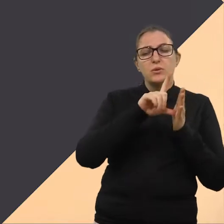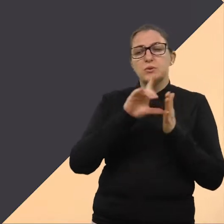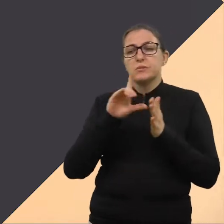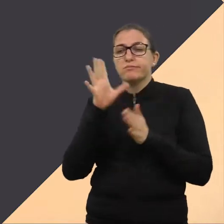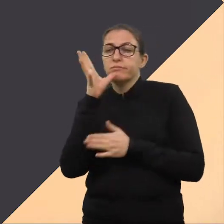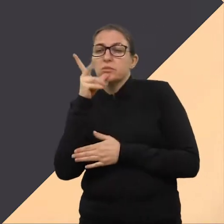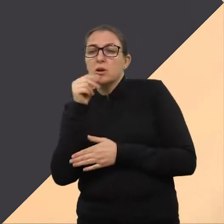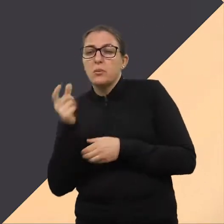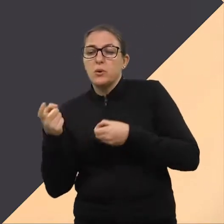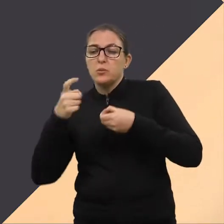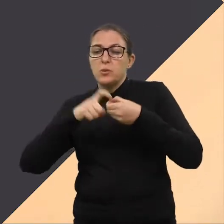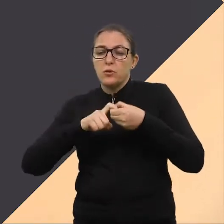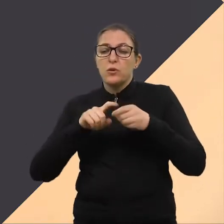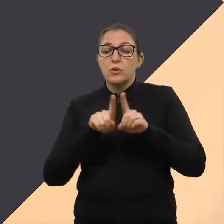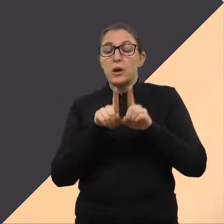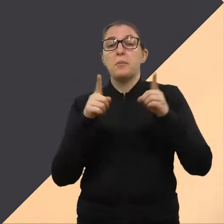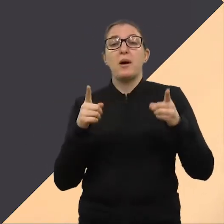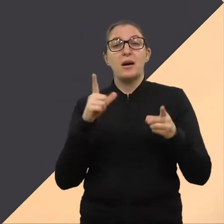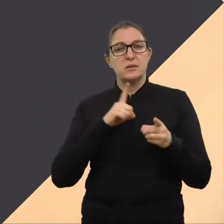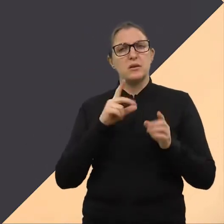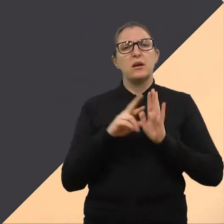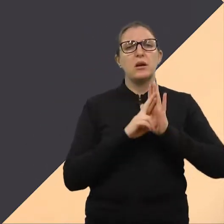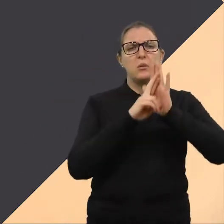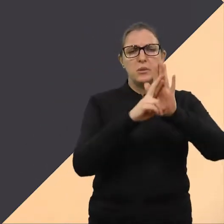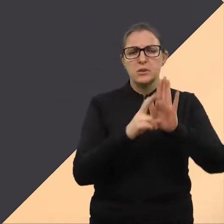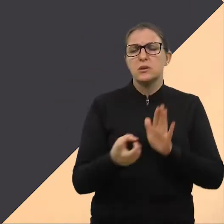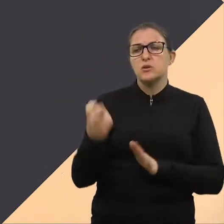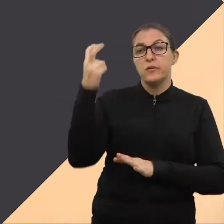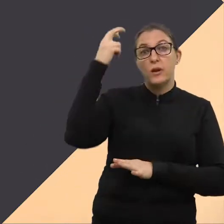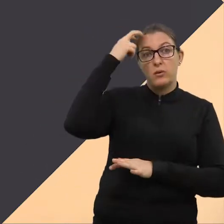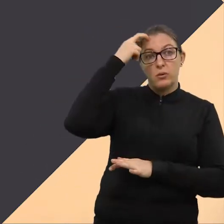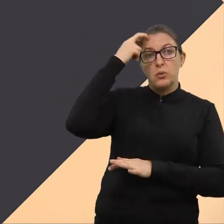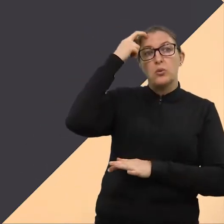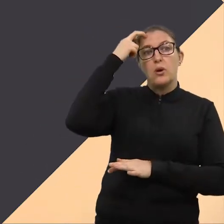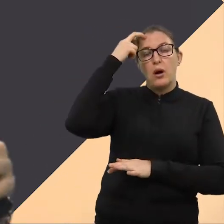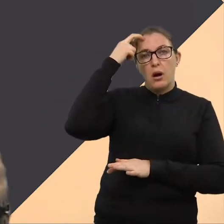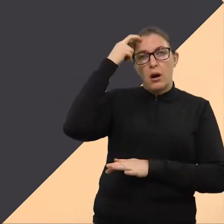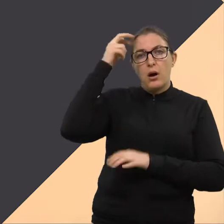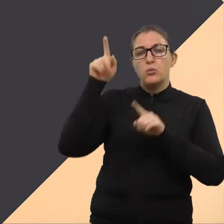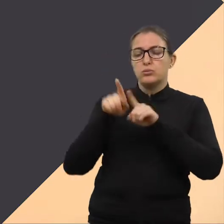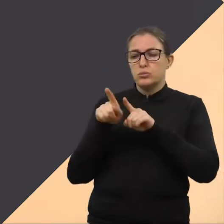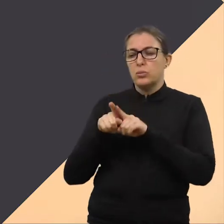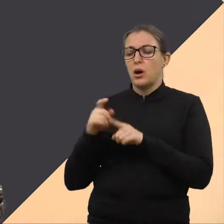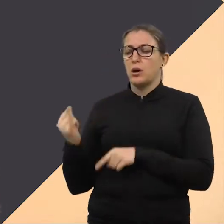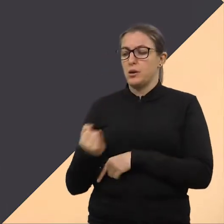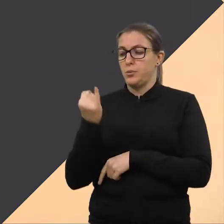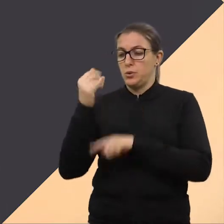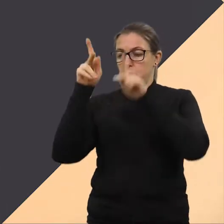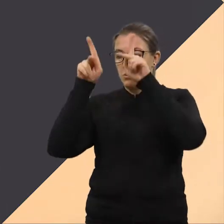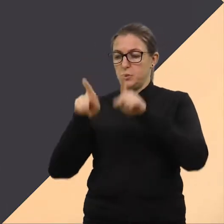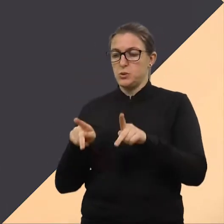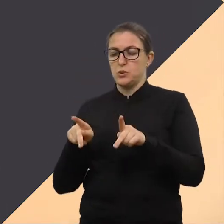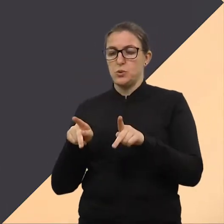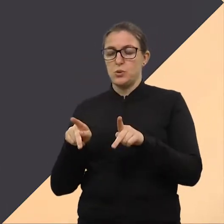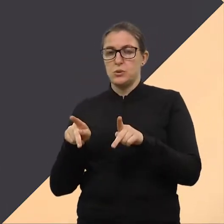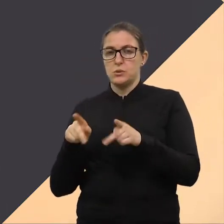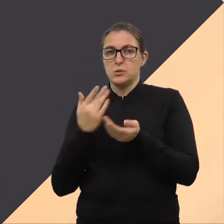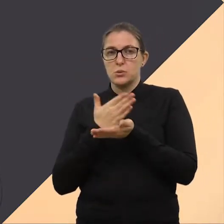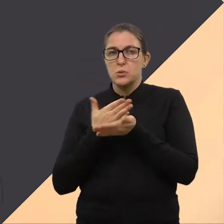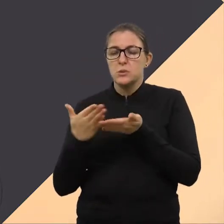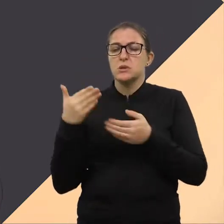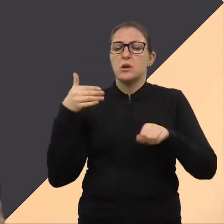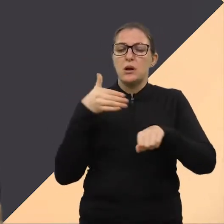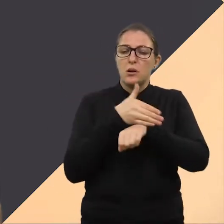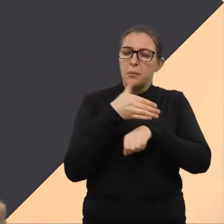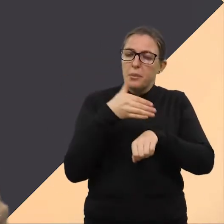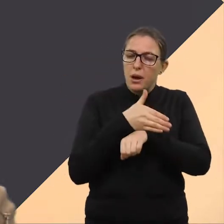representatividade até intelectual, para as pessoas desenvolverem esse espírito diferenciado, essa questão de voltar